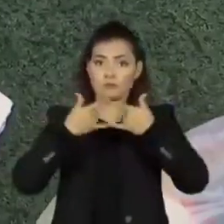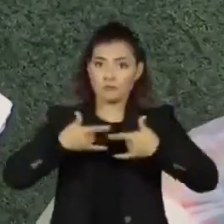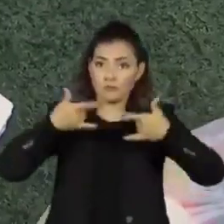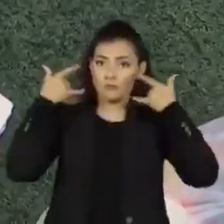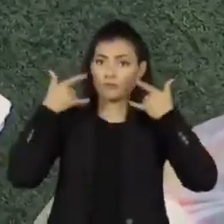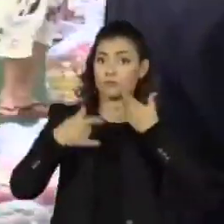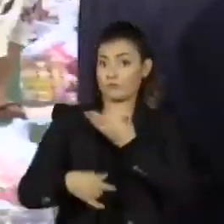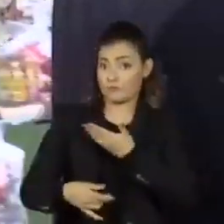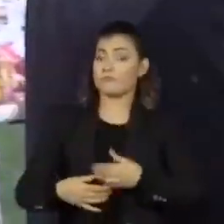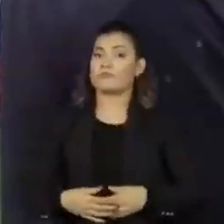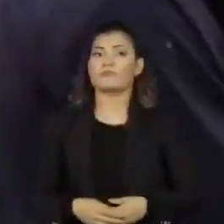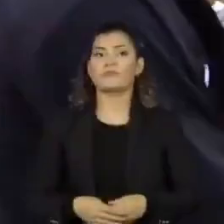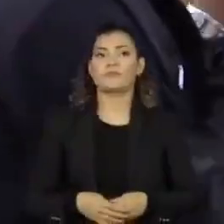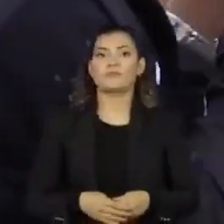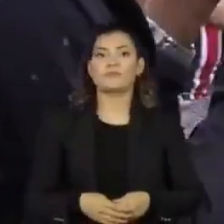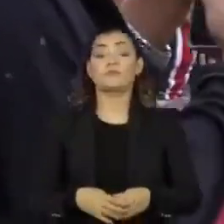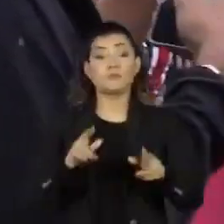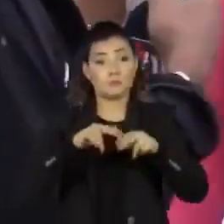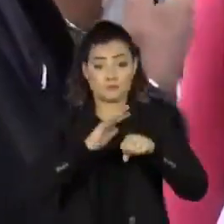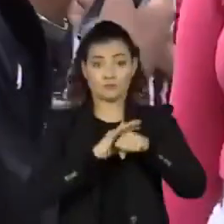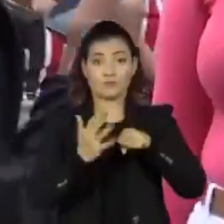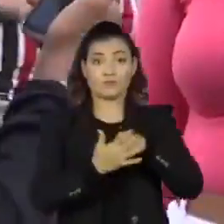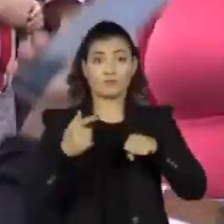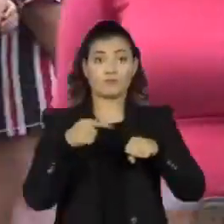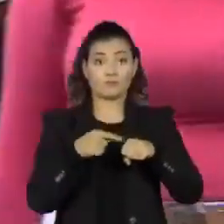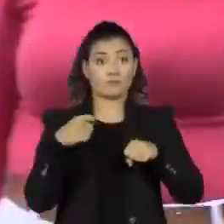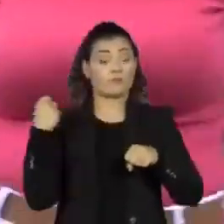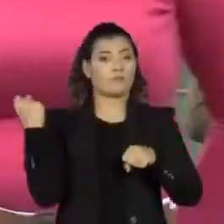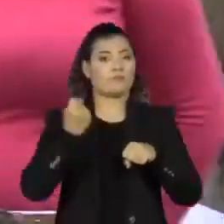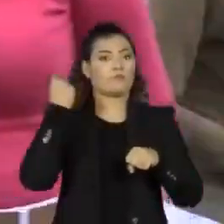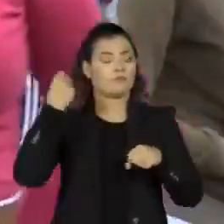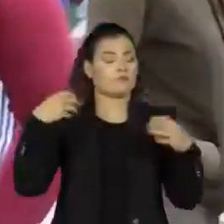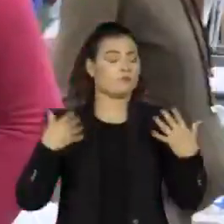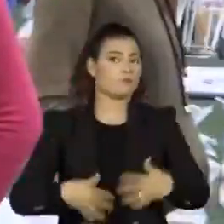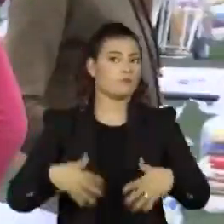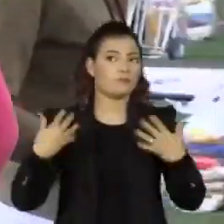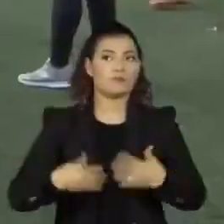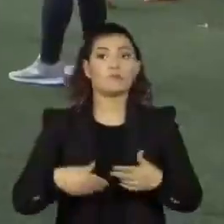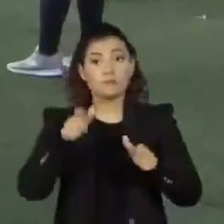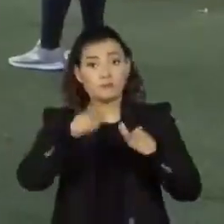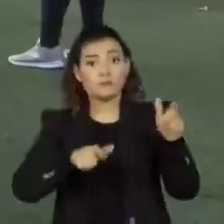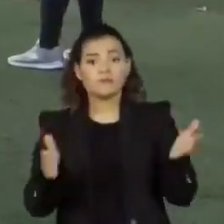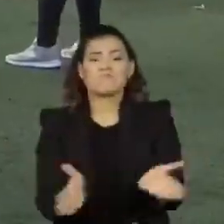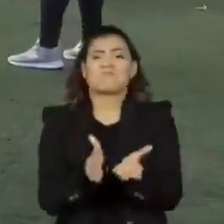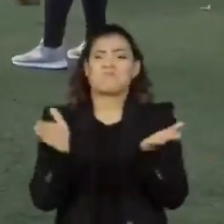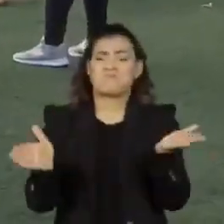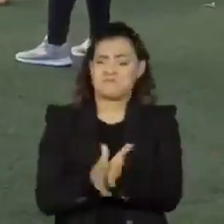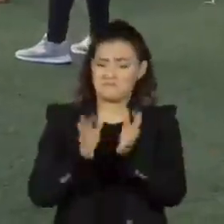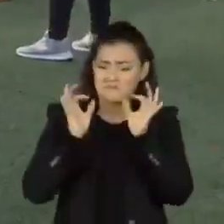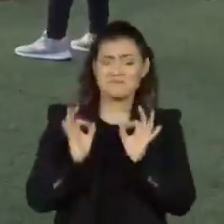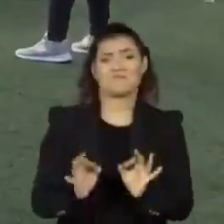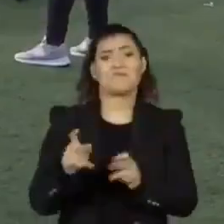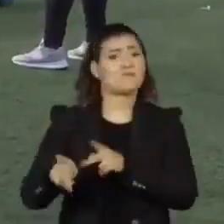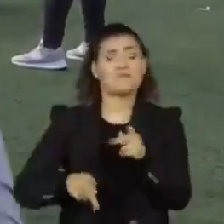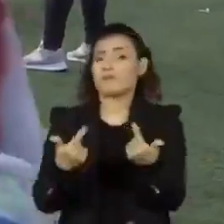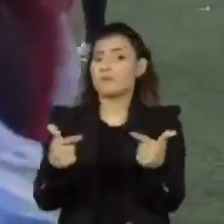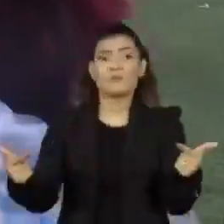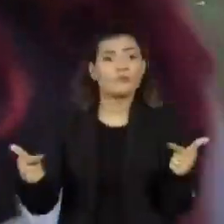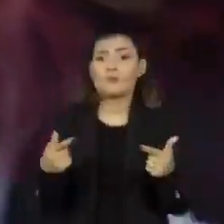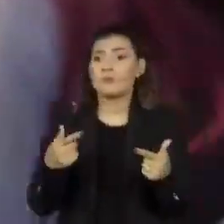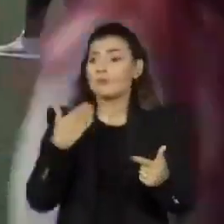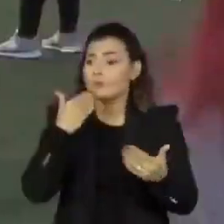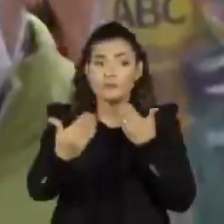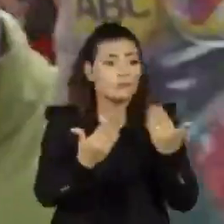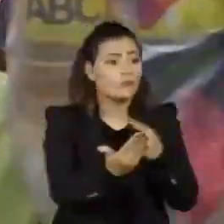máscaras. A pandemia da Covid-19 agravou a carência e levou à pobreza milhares de pessoas que não têm a quem